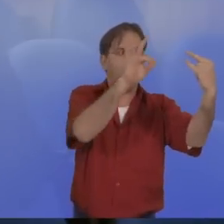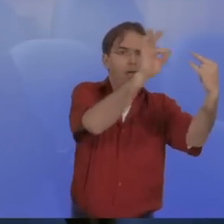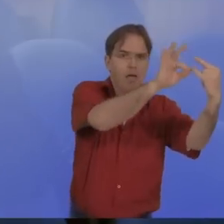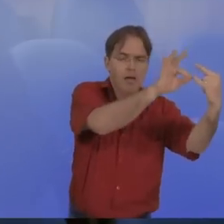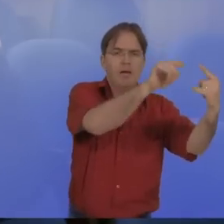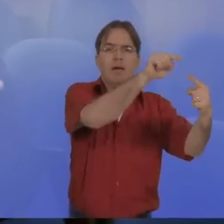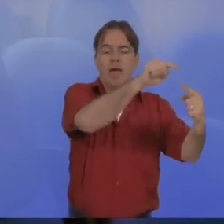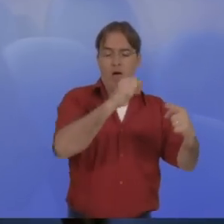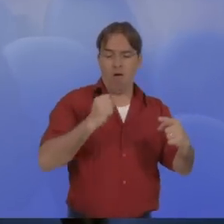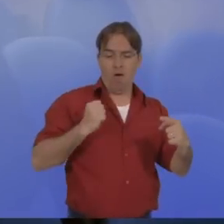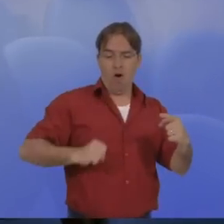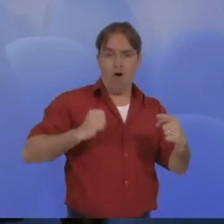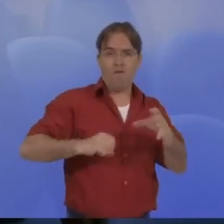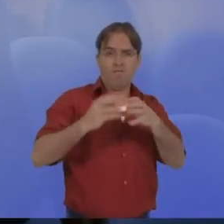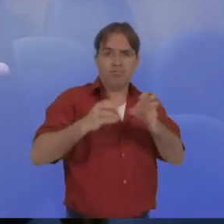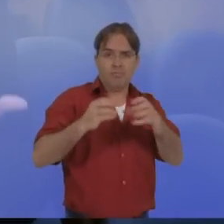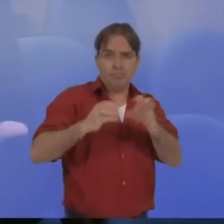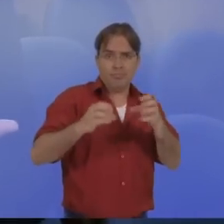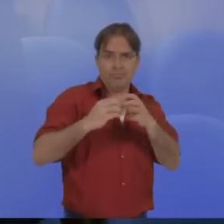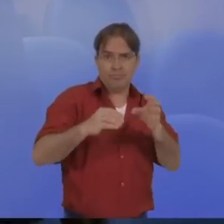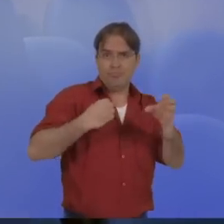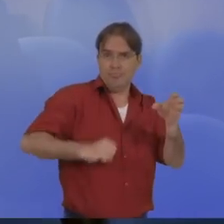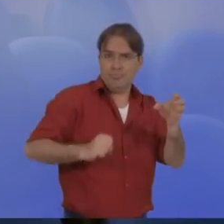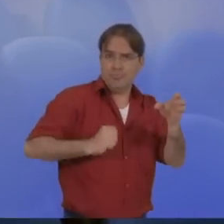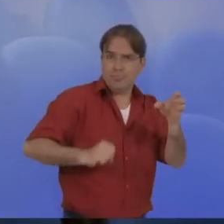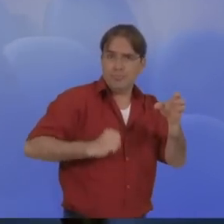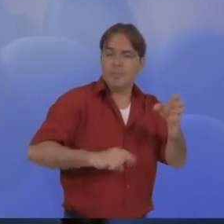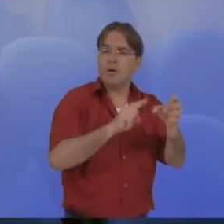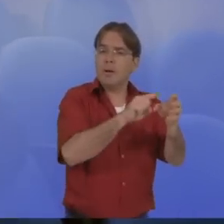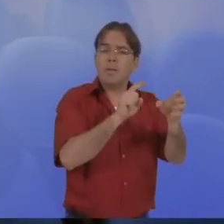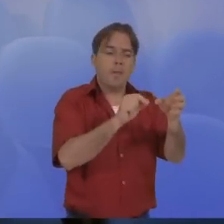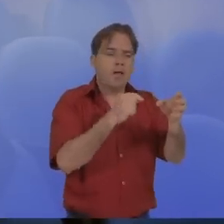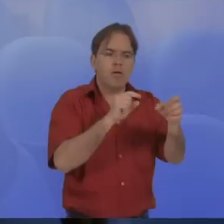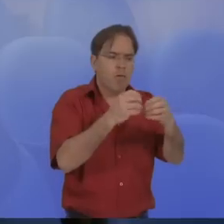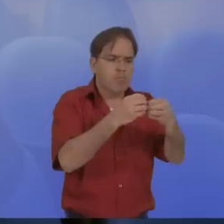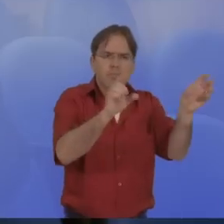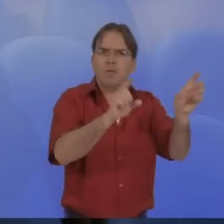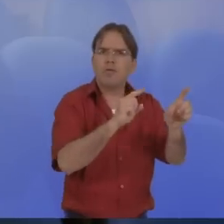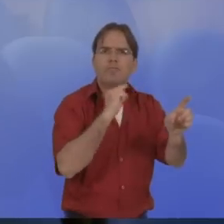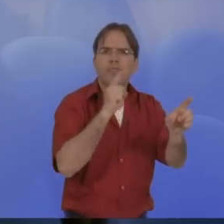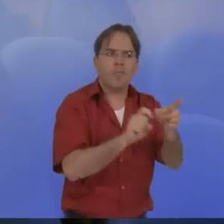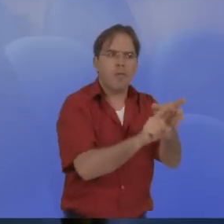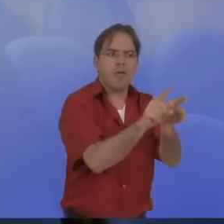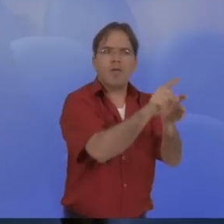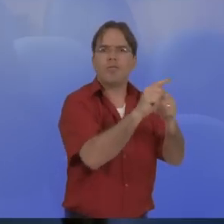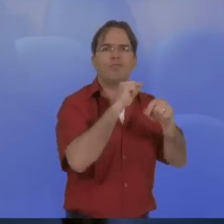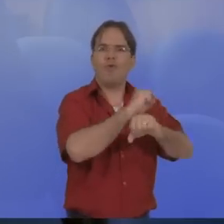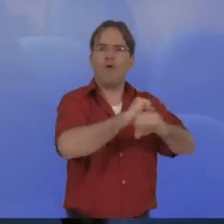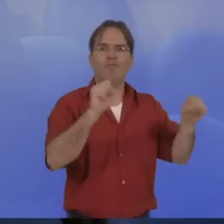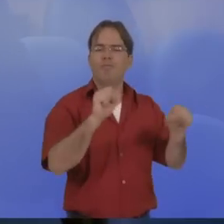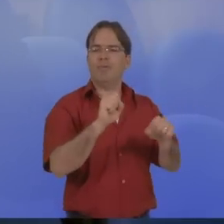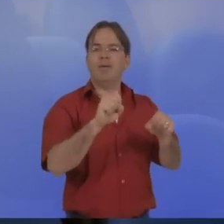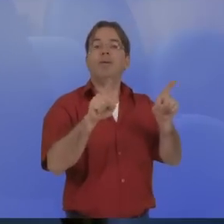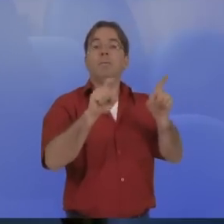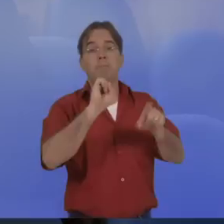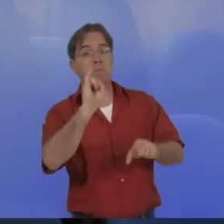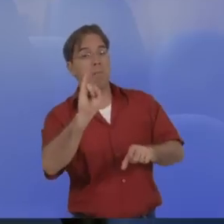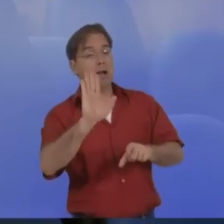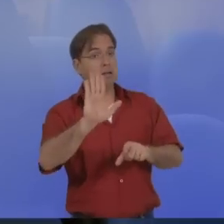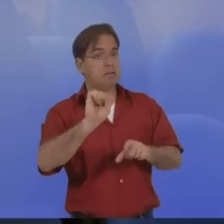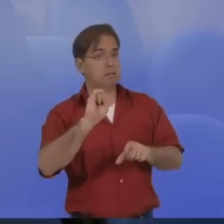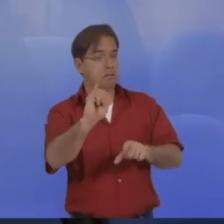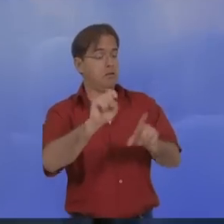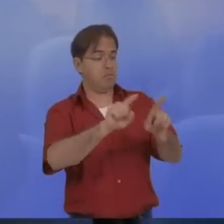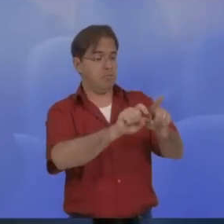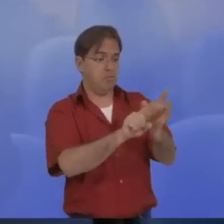Esses ovos não conseguem eclodir e aqueles que conseguem eclodir, as larvas não vão se transformar em pulpa e no